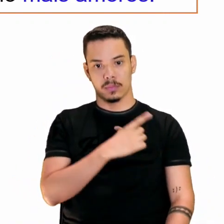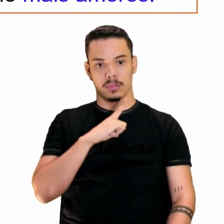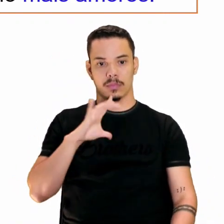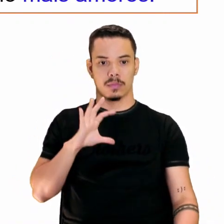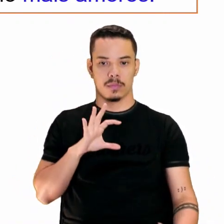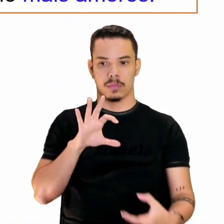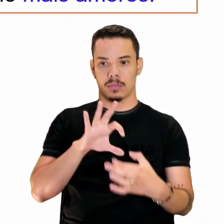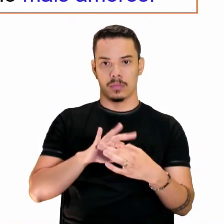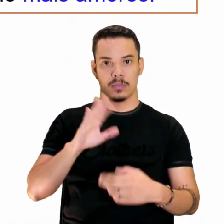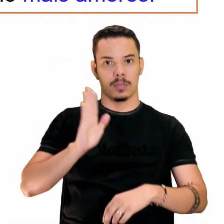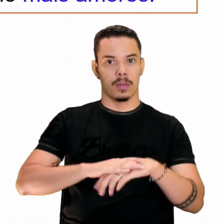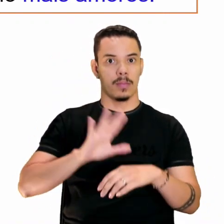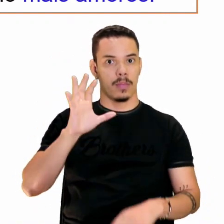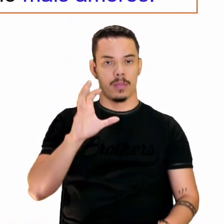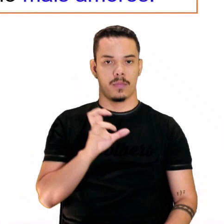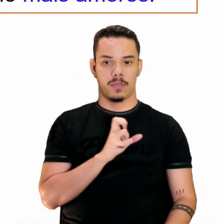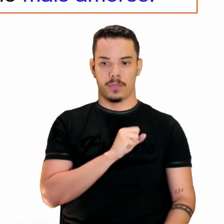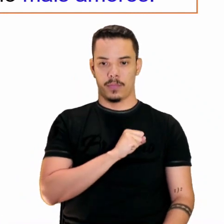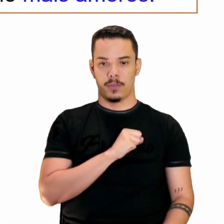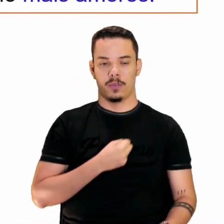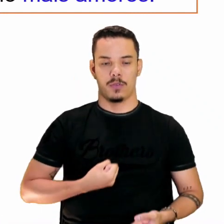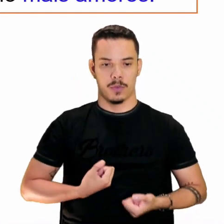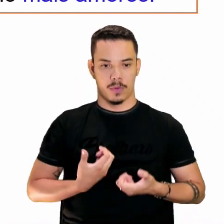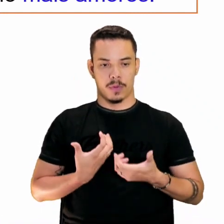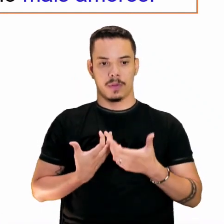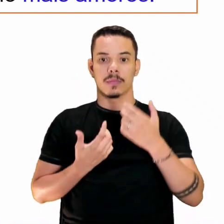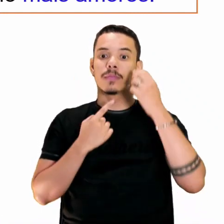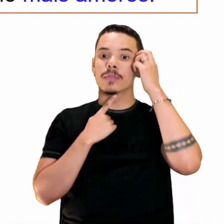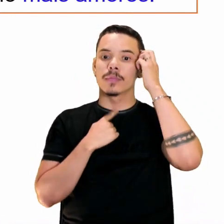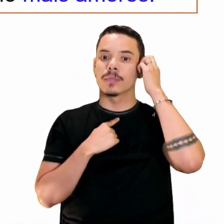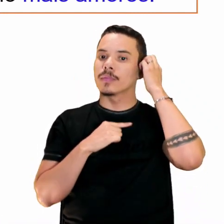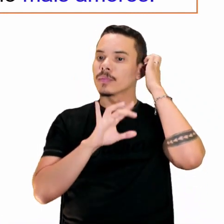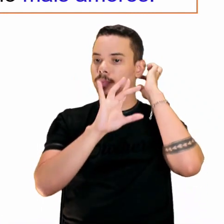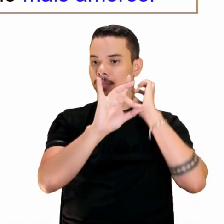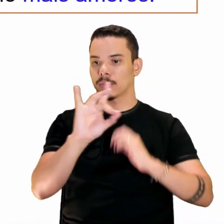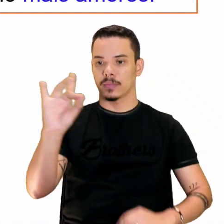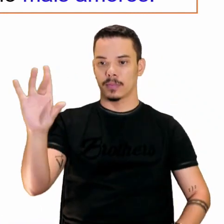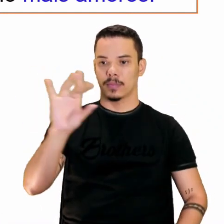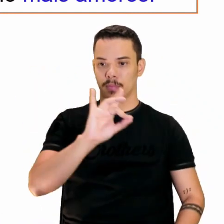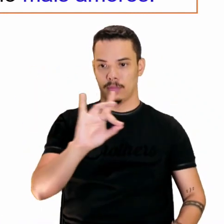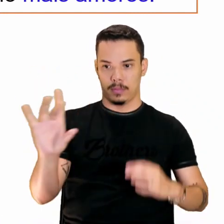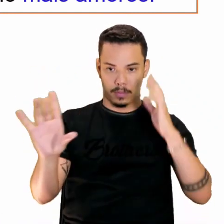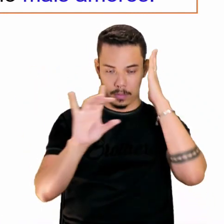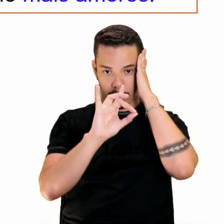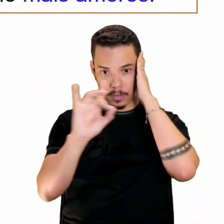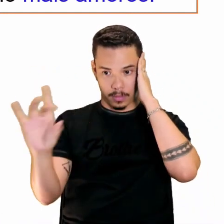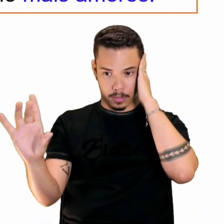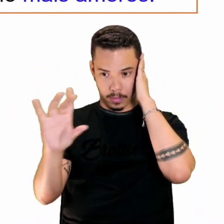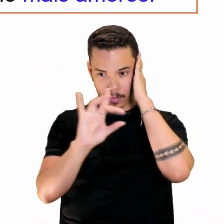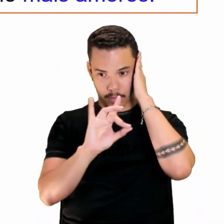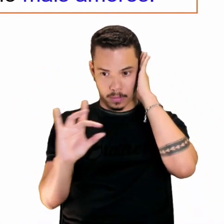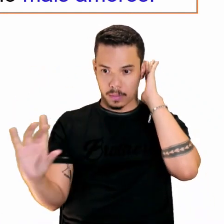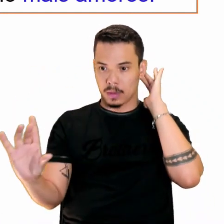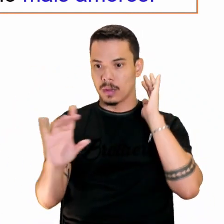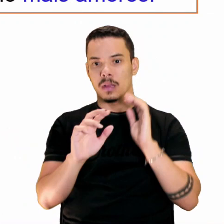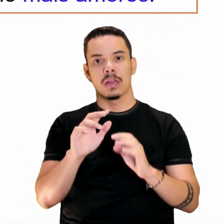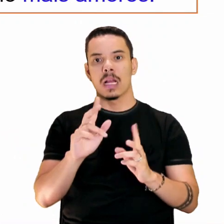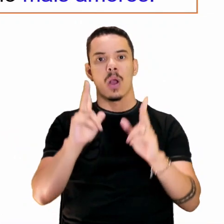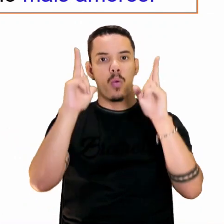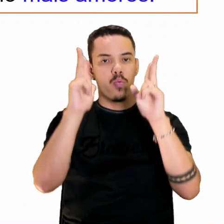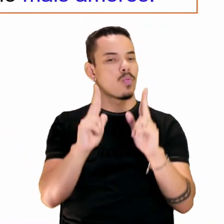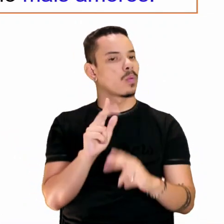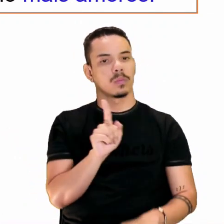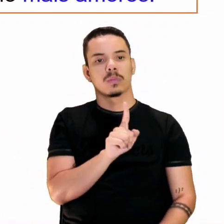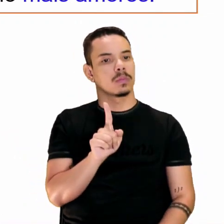teu seio mais amores. Então, aqui, esses três versos citados ali, não na íntegra, né?